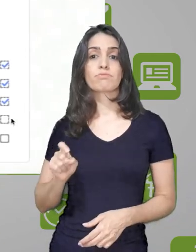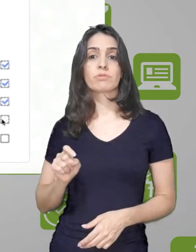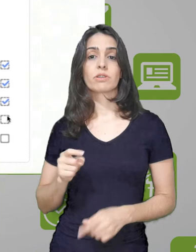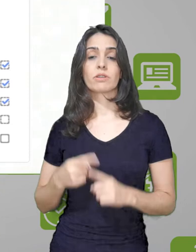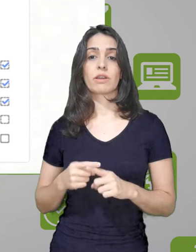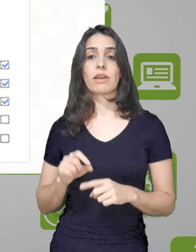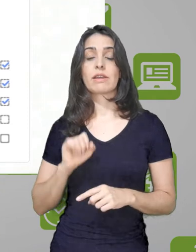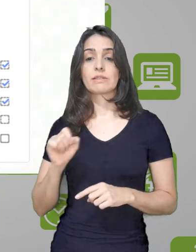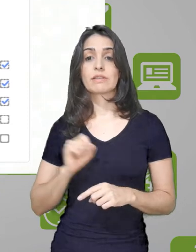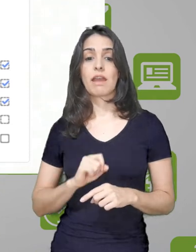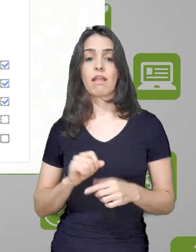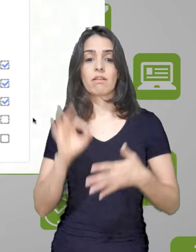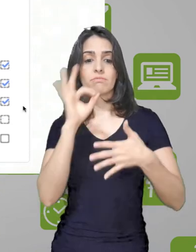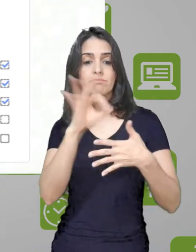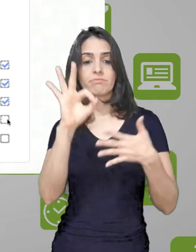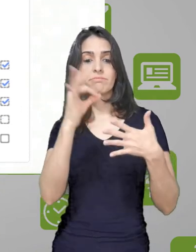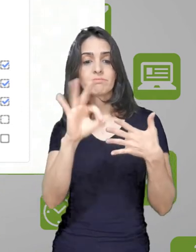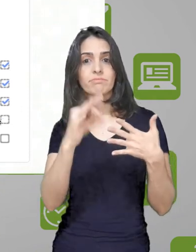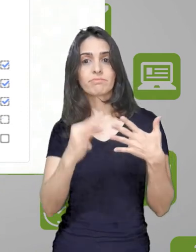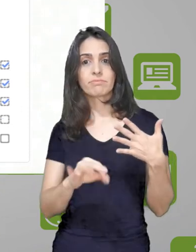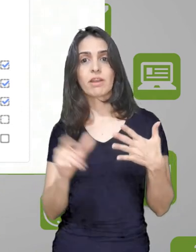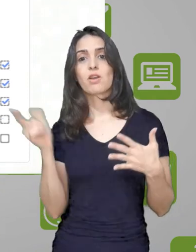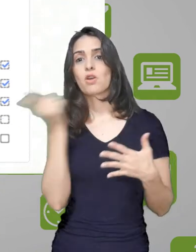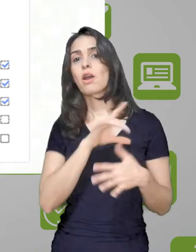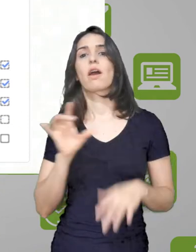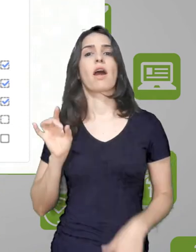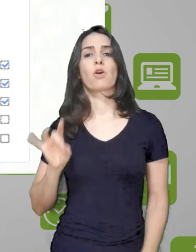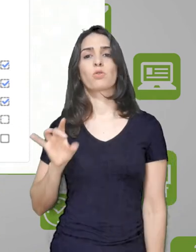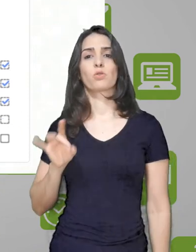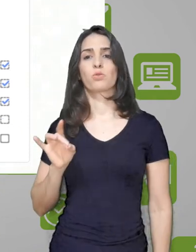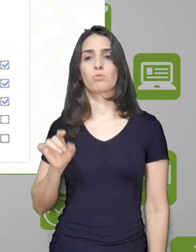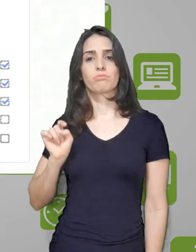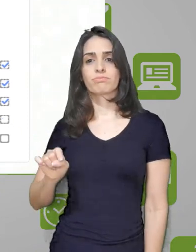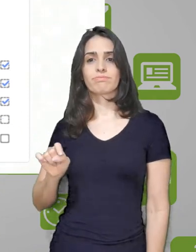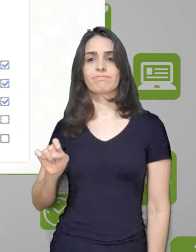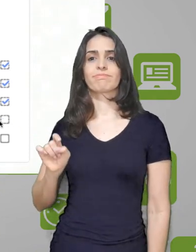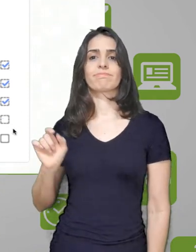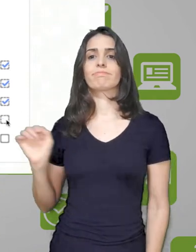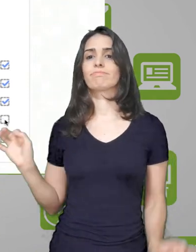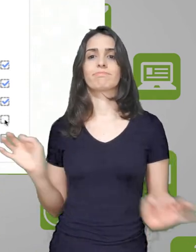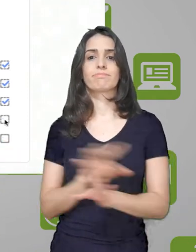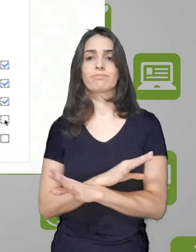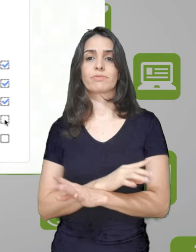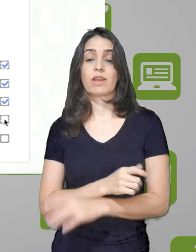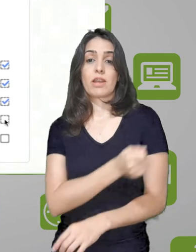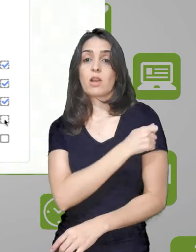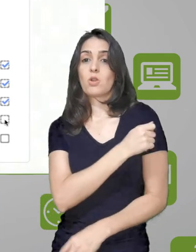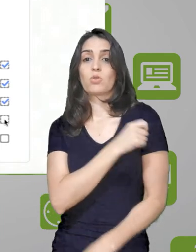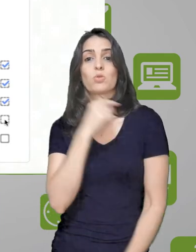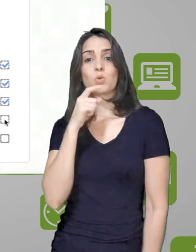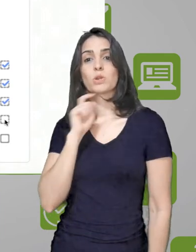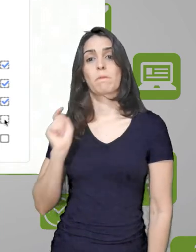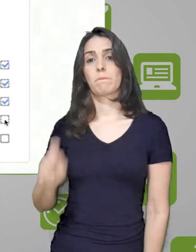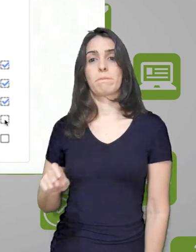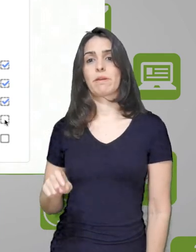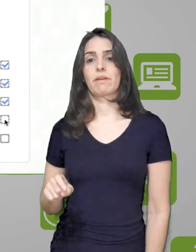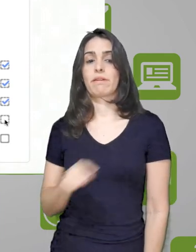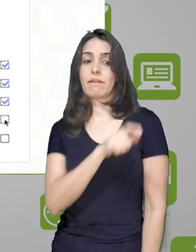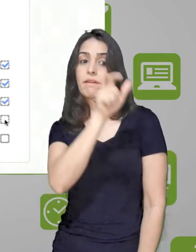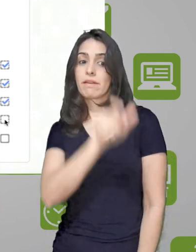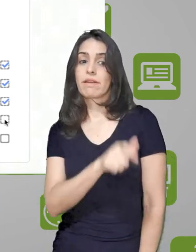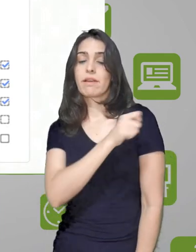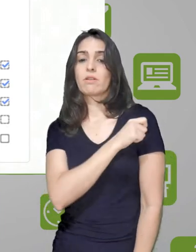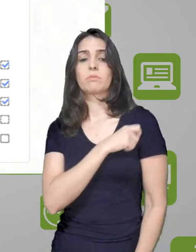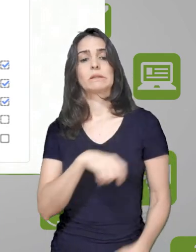para que essa atividade seja automaticamente marcada como concluída. Então, por mais que o aluno tente, ele não consegue